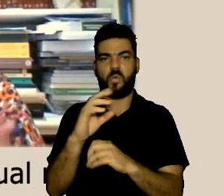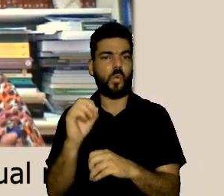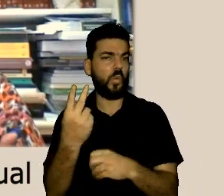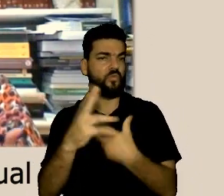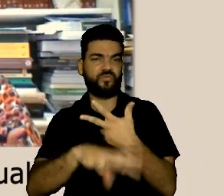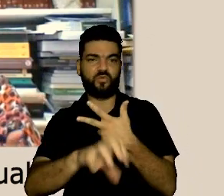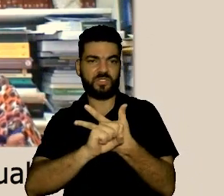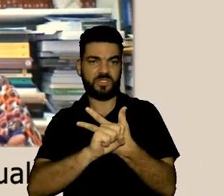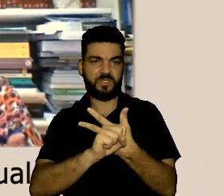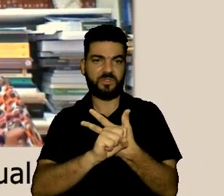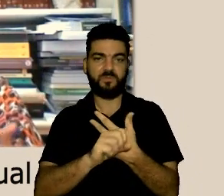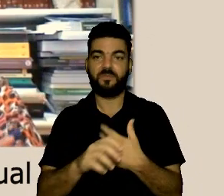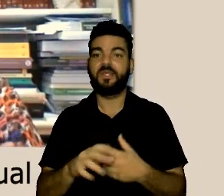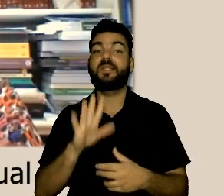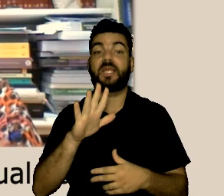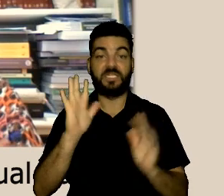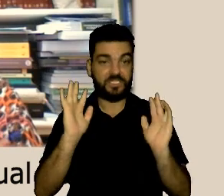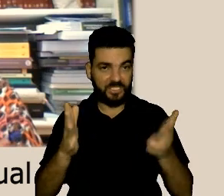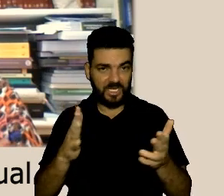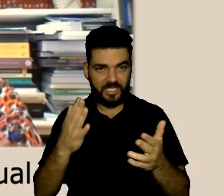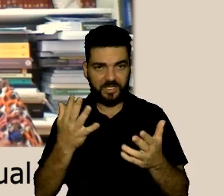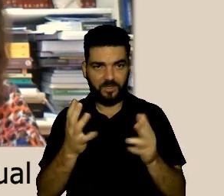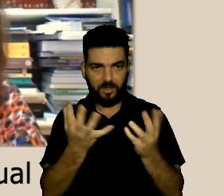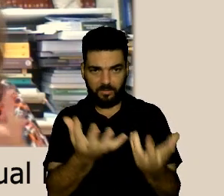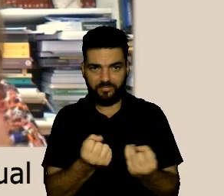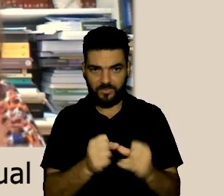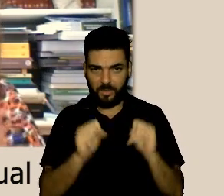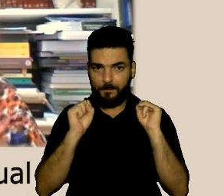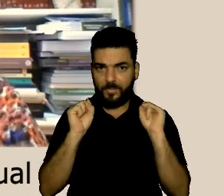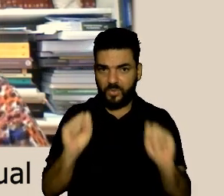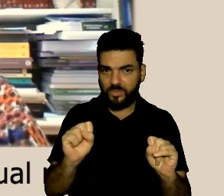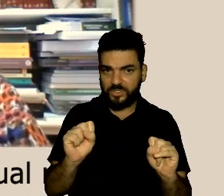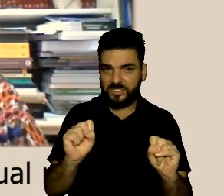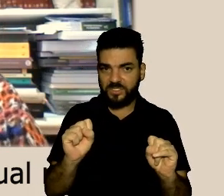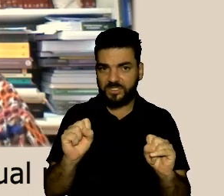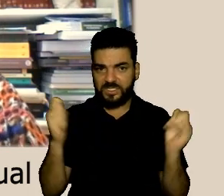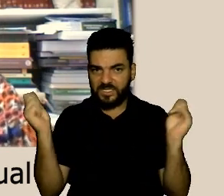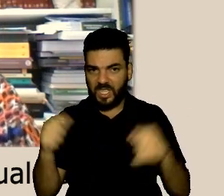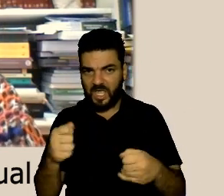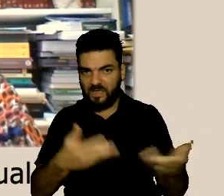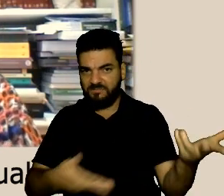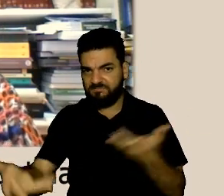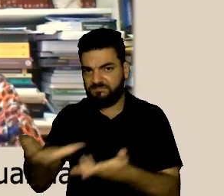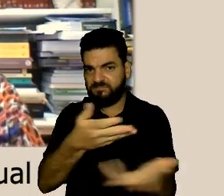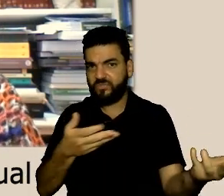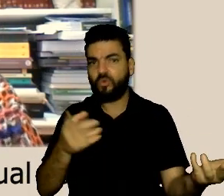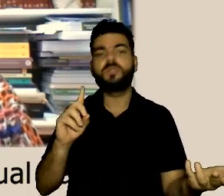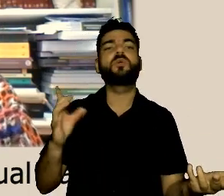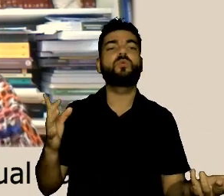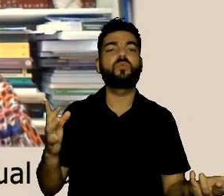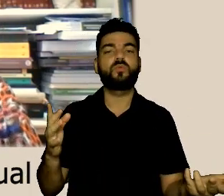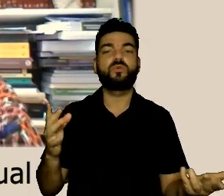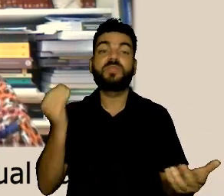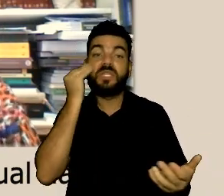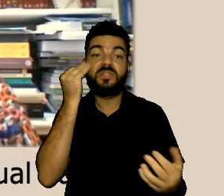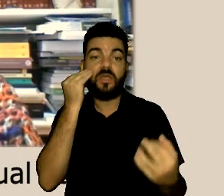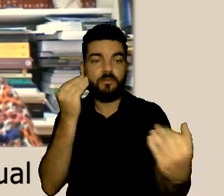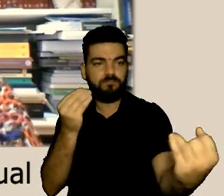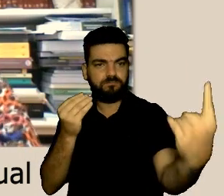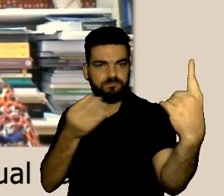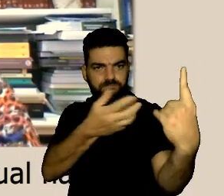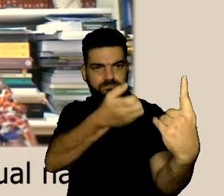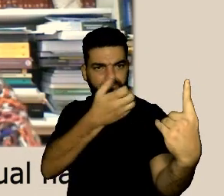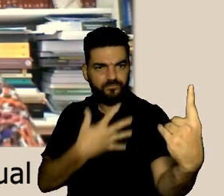instituição o judiciário e aí a ouvidoria também do município está preparada para uma